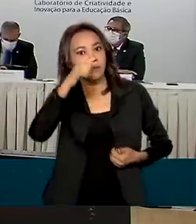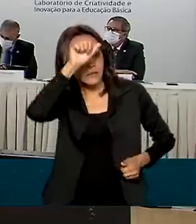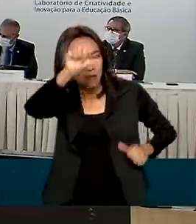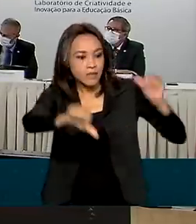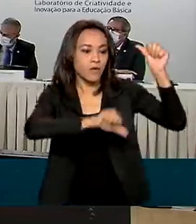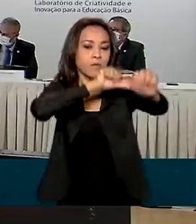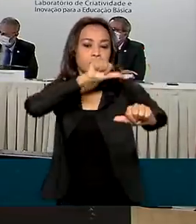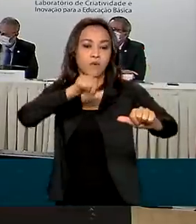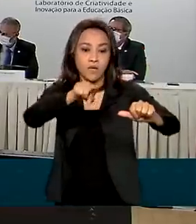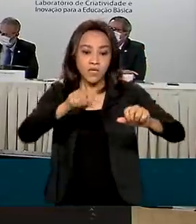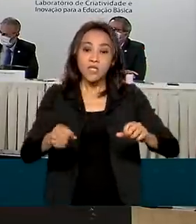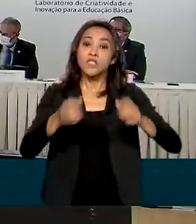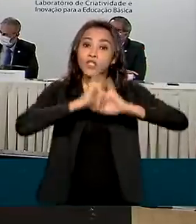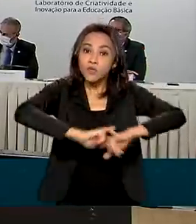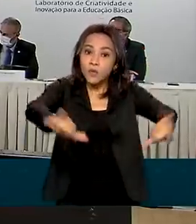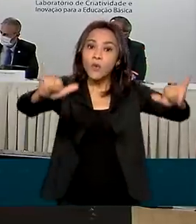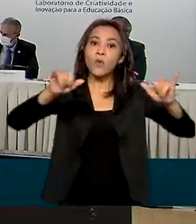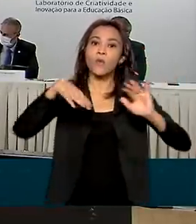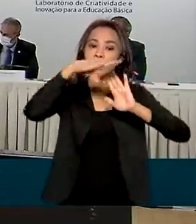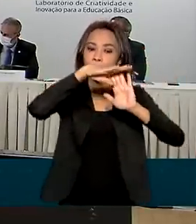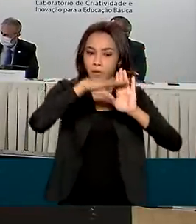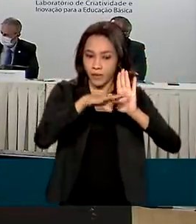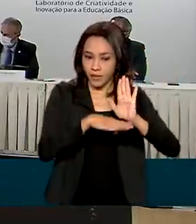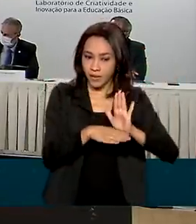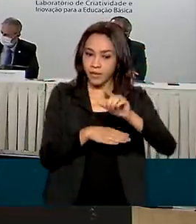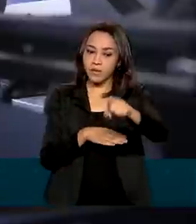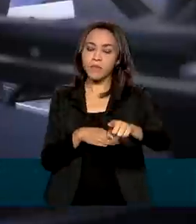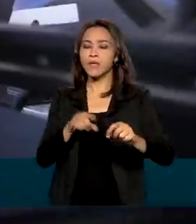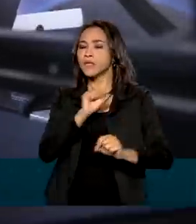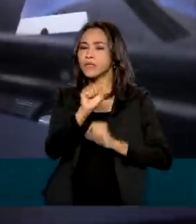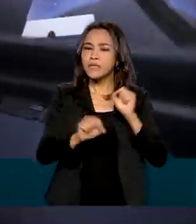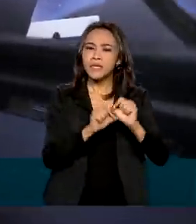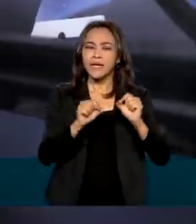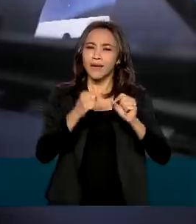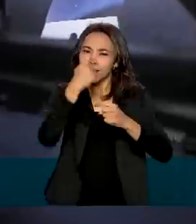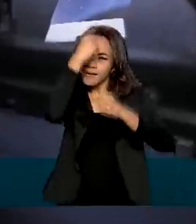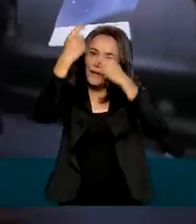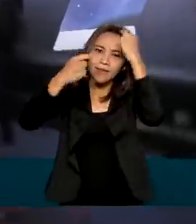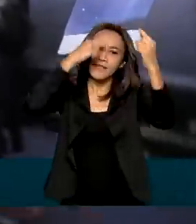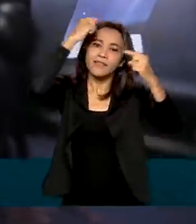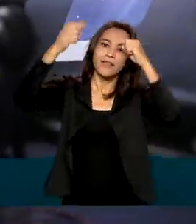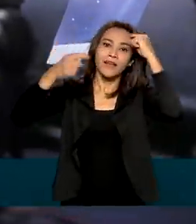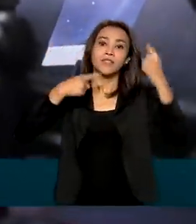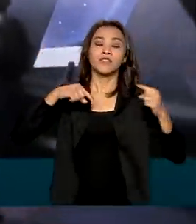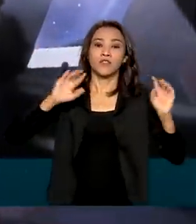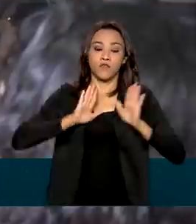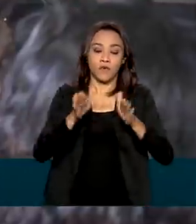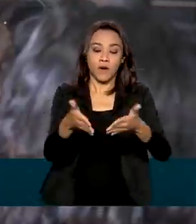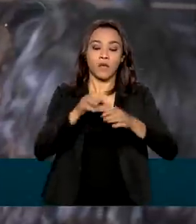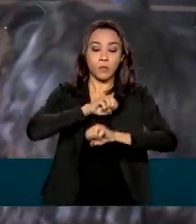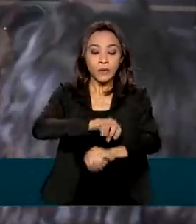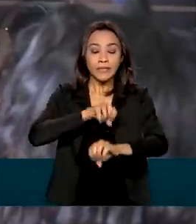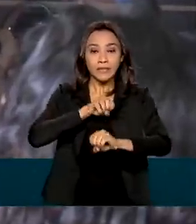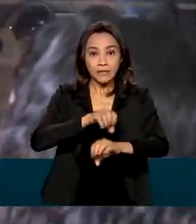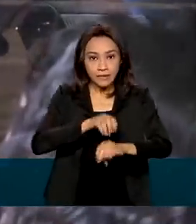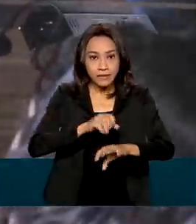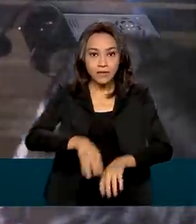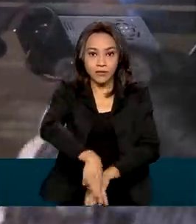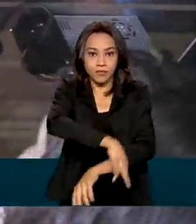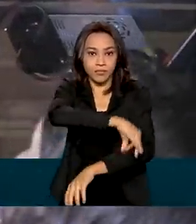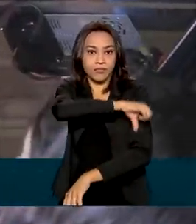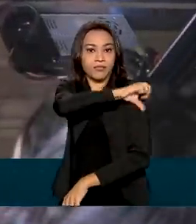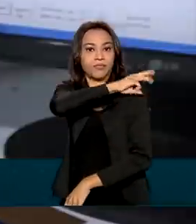o programa LabCrie, Laboratório de Criatividade e Inovação para a Educação Básica. A ideia é que todas as